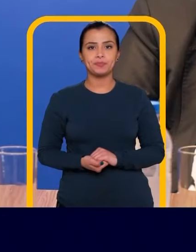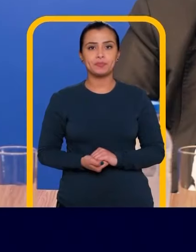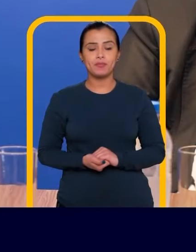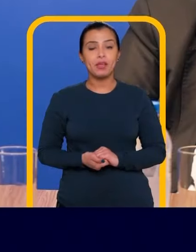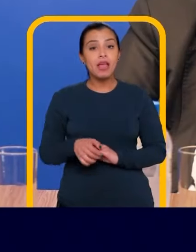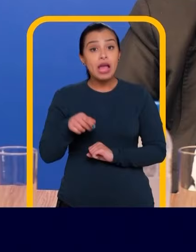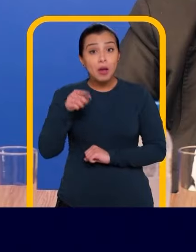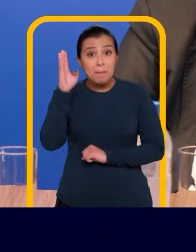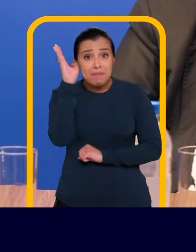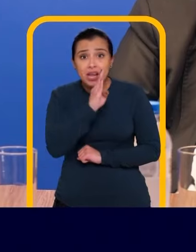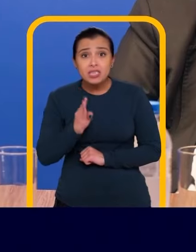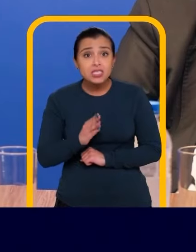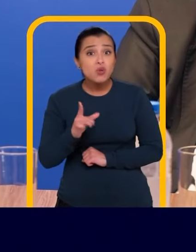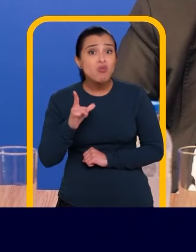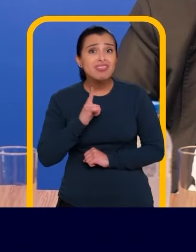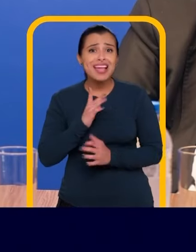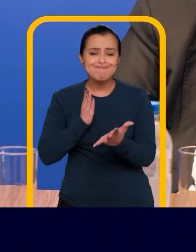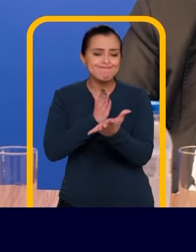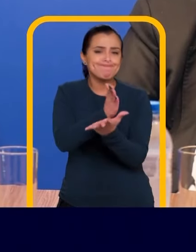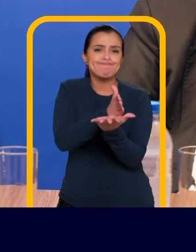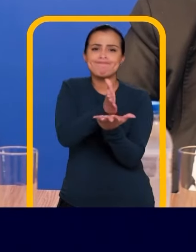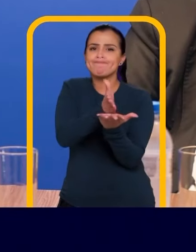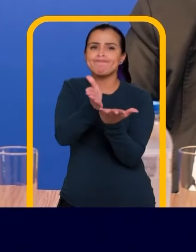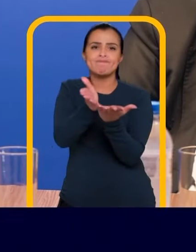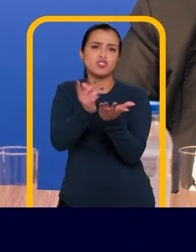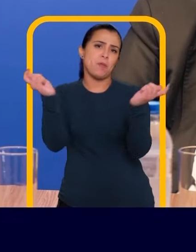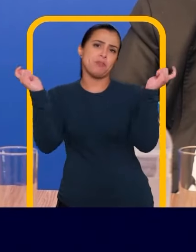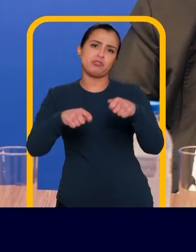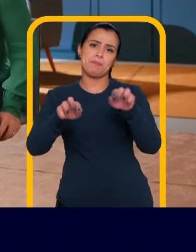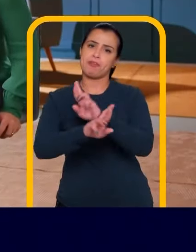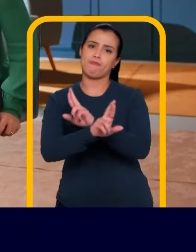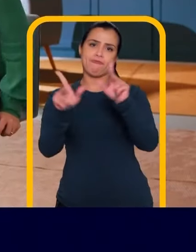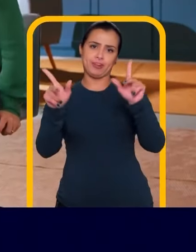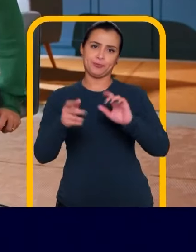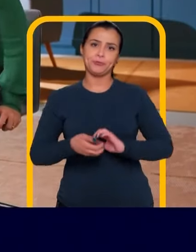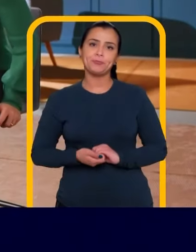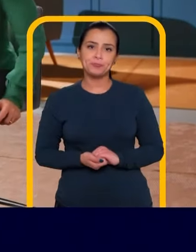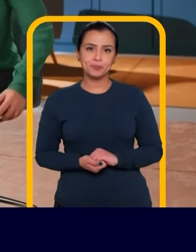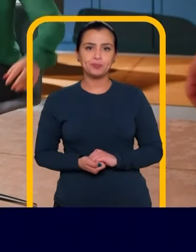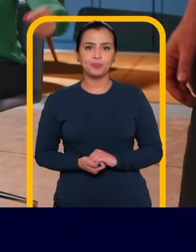Brasil tem uma avenida de possibilidade Para quem quer fazer diferente